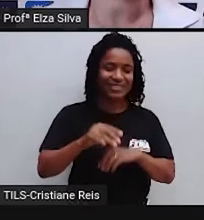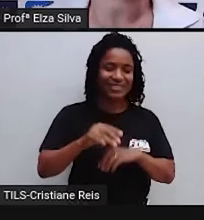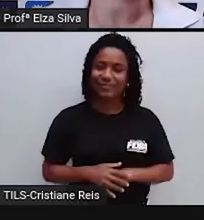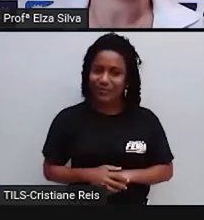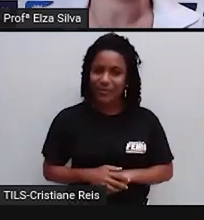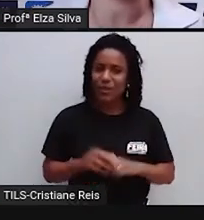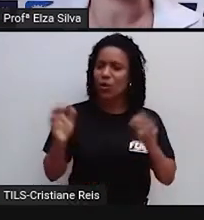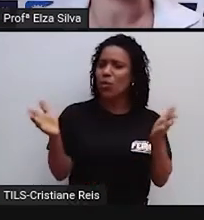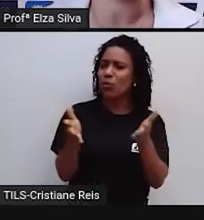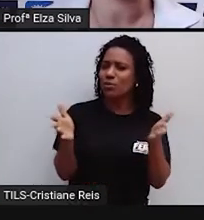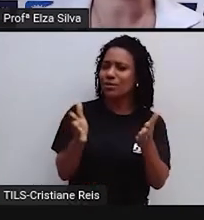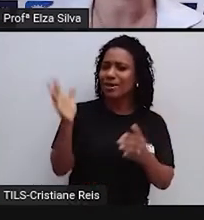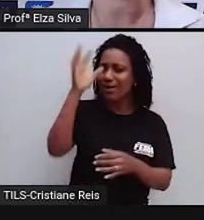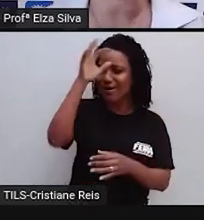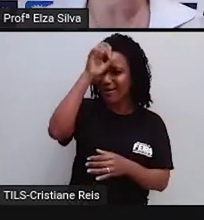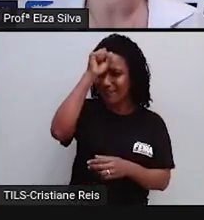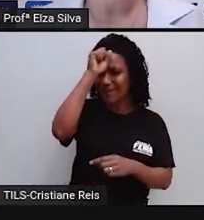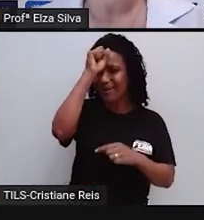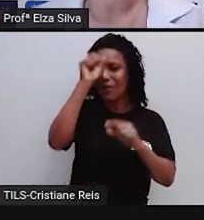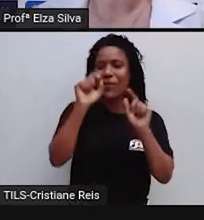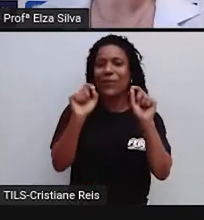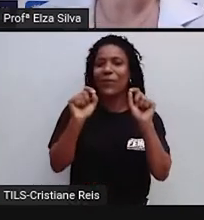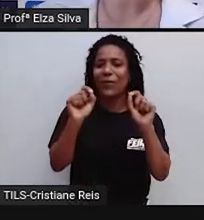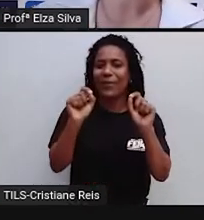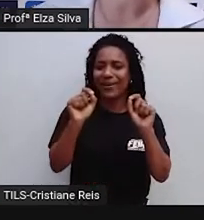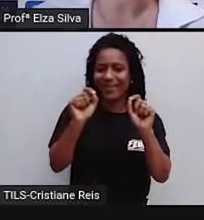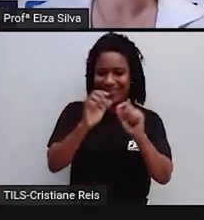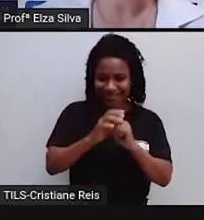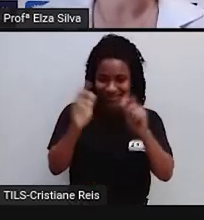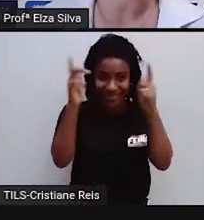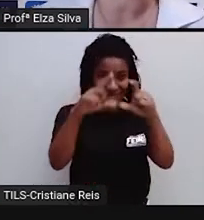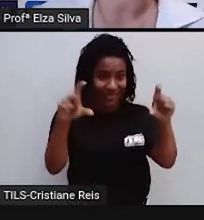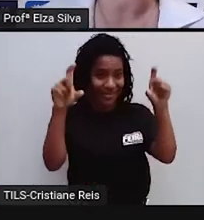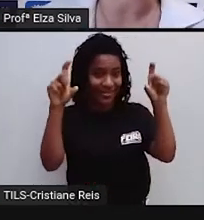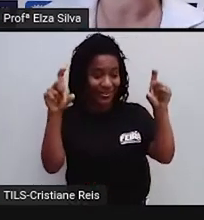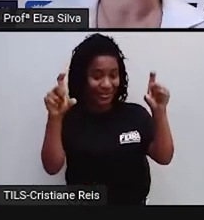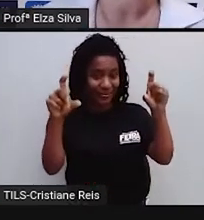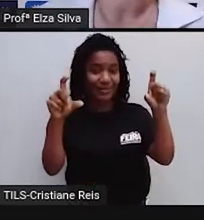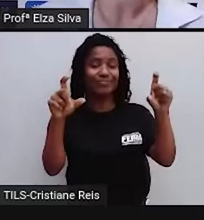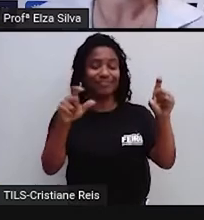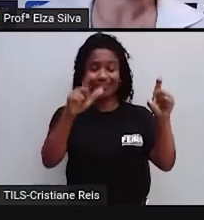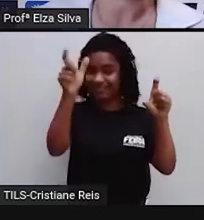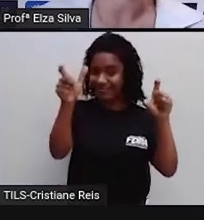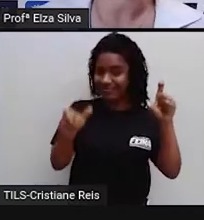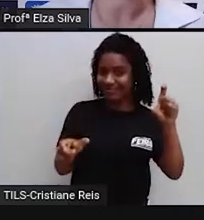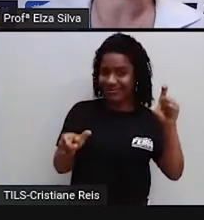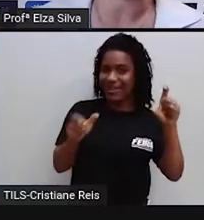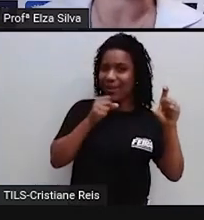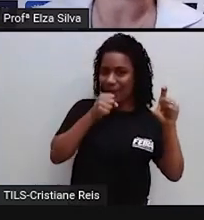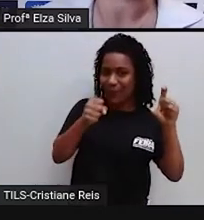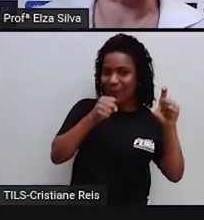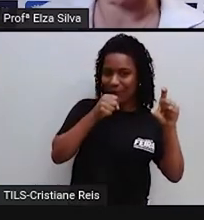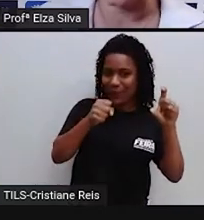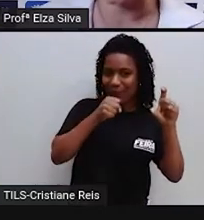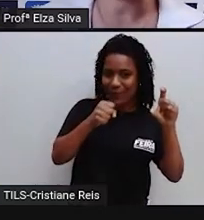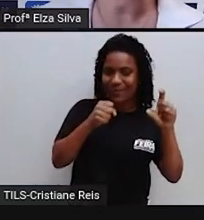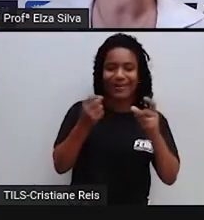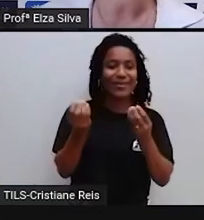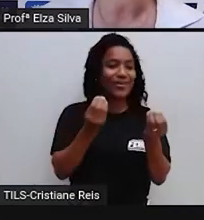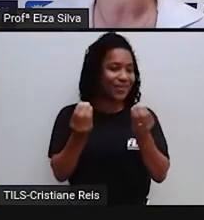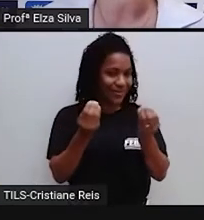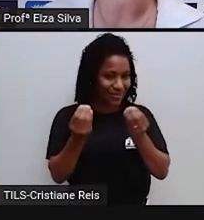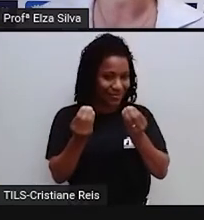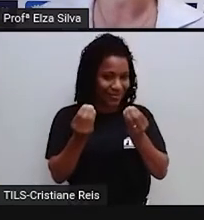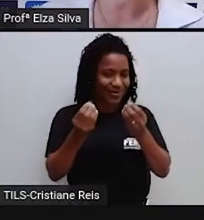Personal Report. Ou seja, vamos conhecer esse gênero textual, o relato pessoal. Ok?